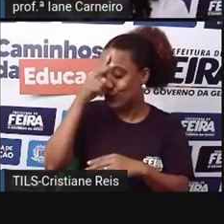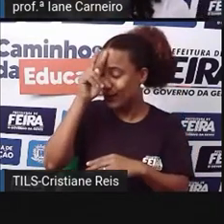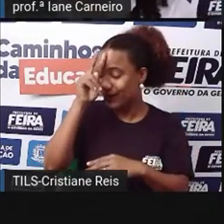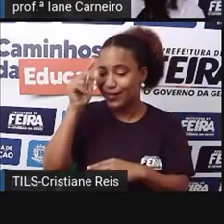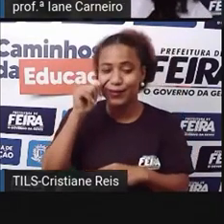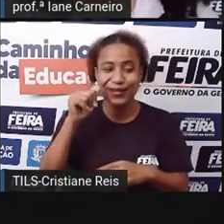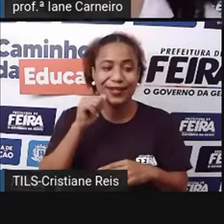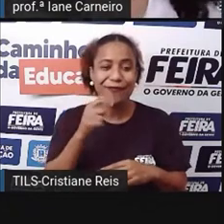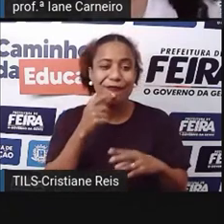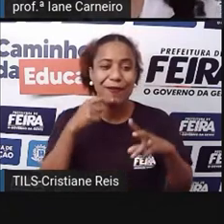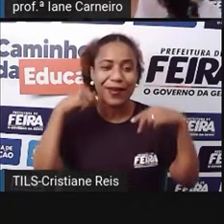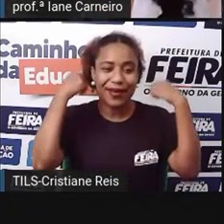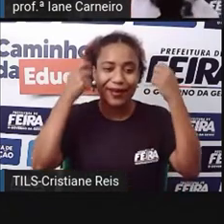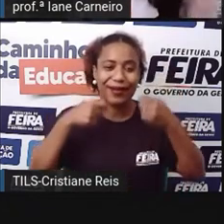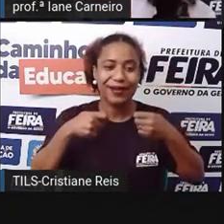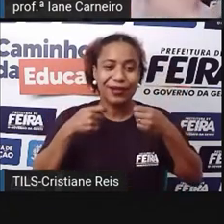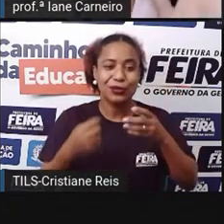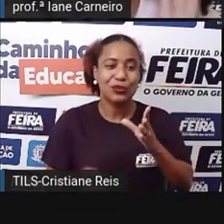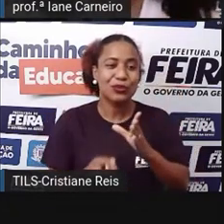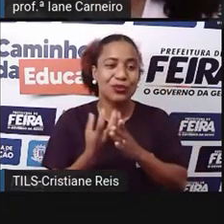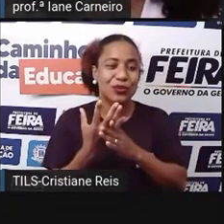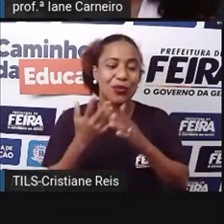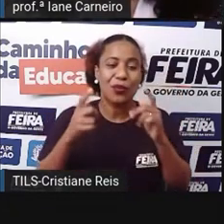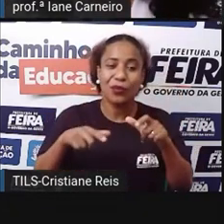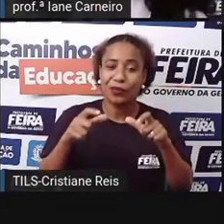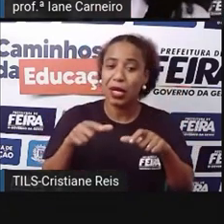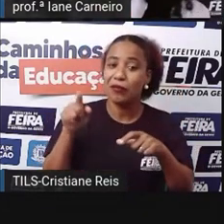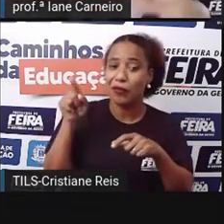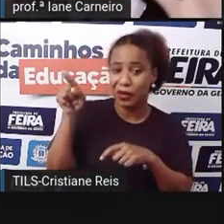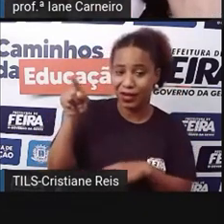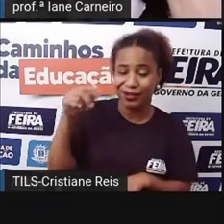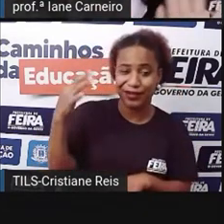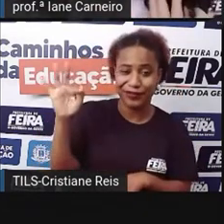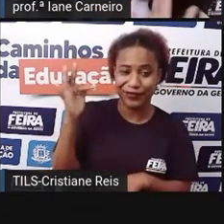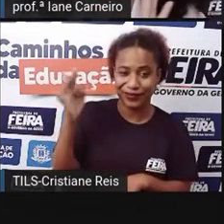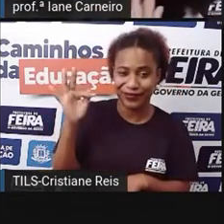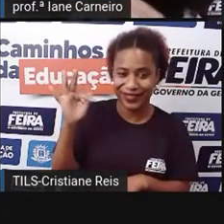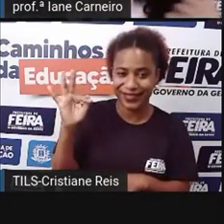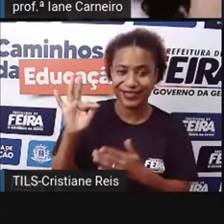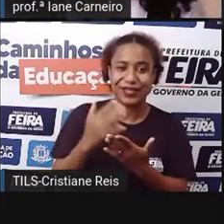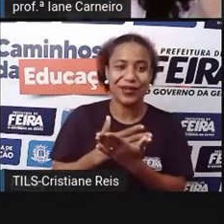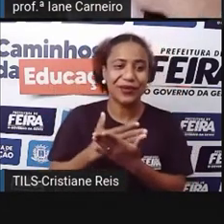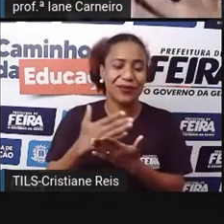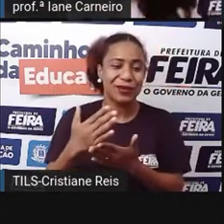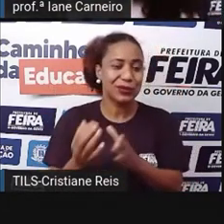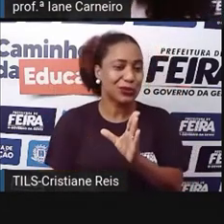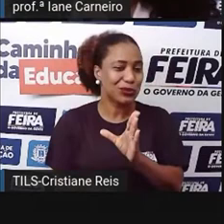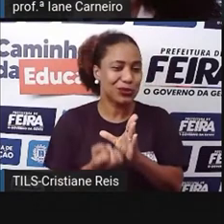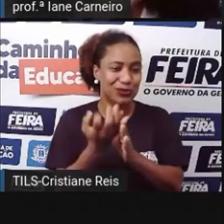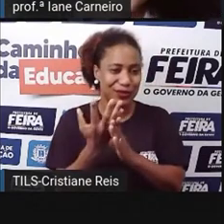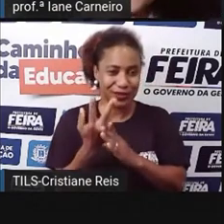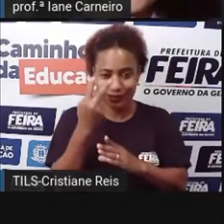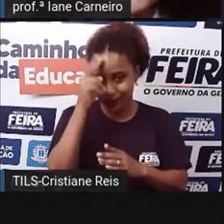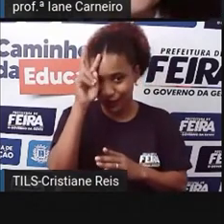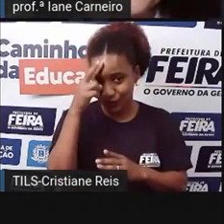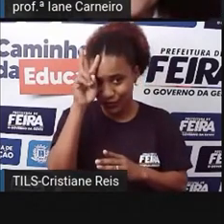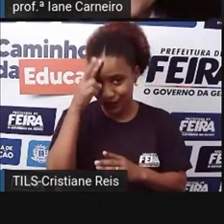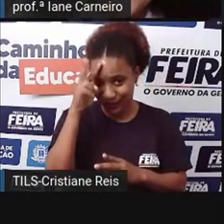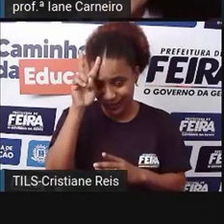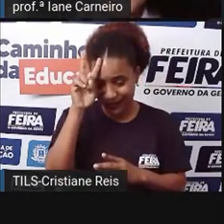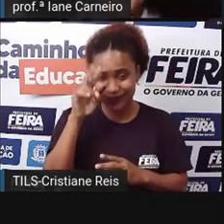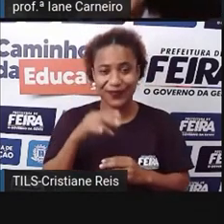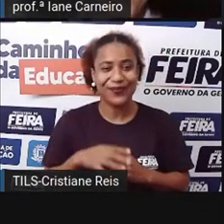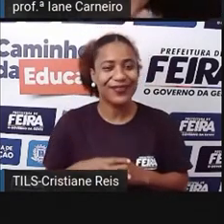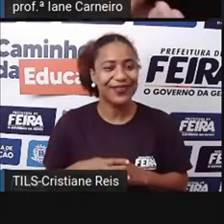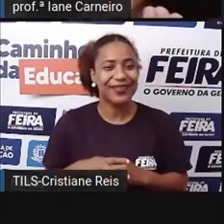Mas, né? Viu-se que foi lá da França que começou a surgir essa história da Chapeuzinho. Então, por